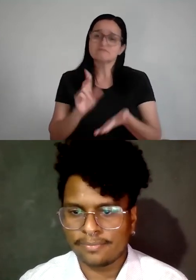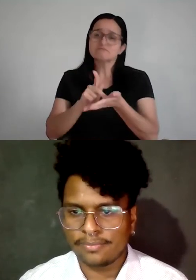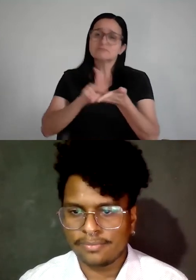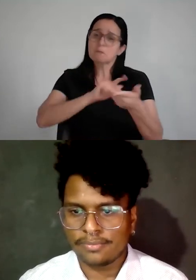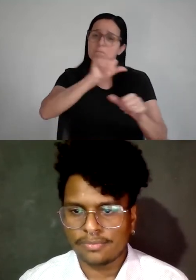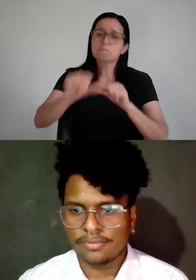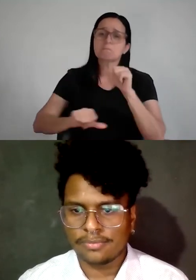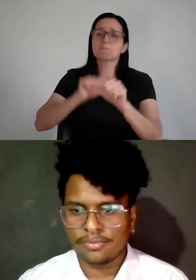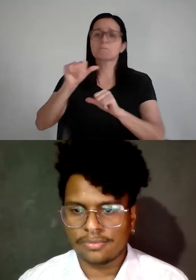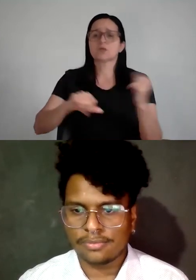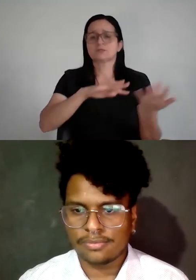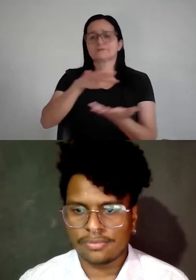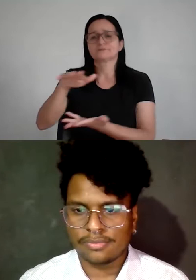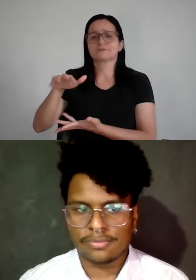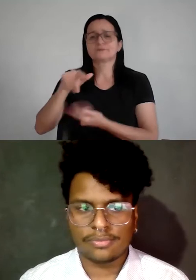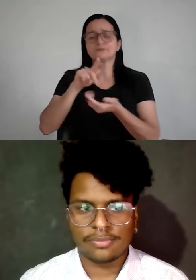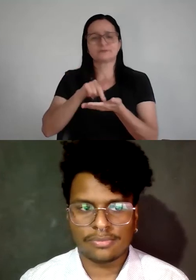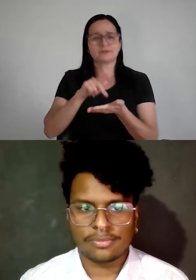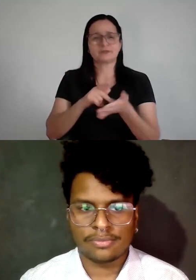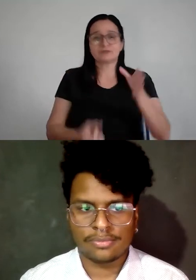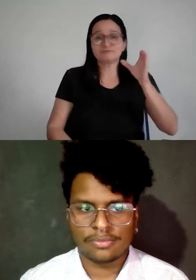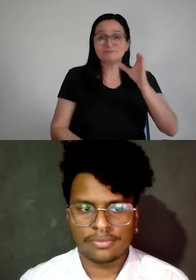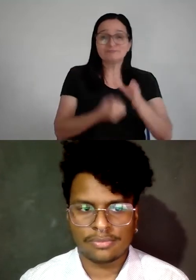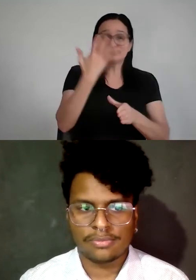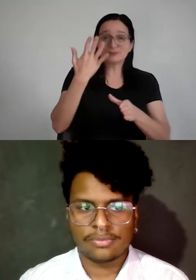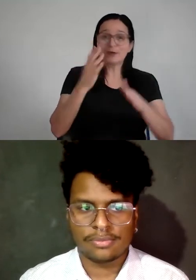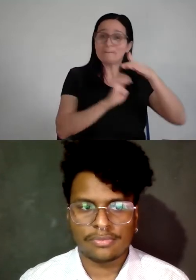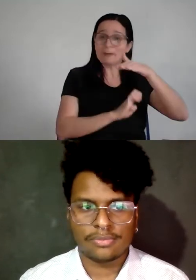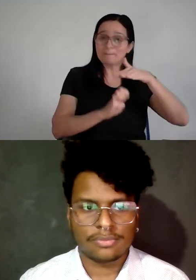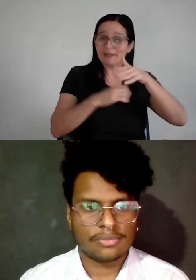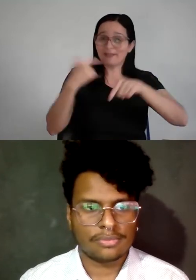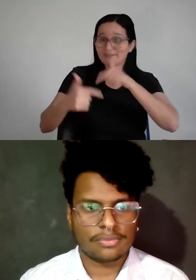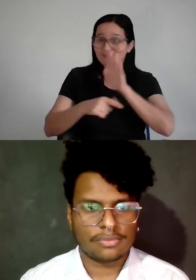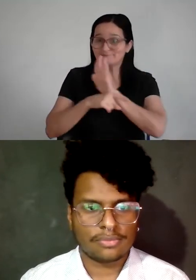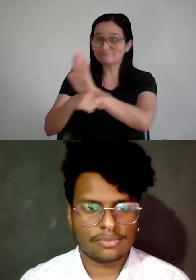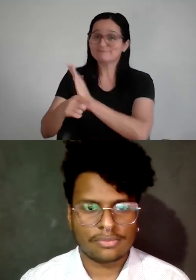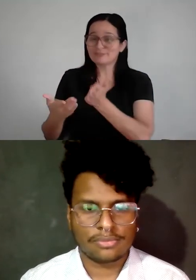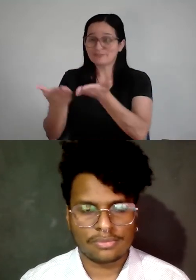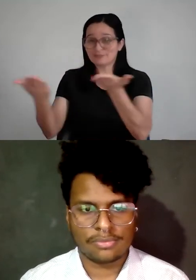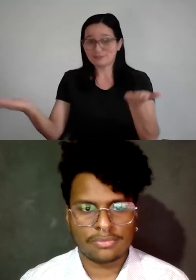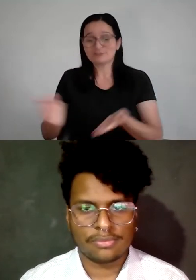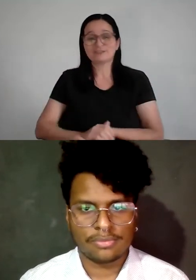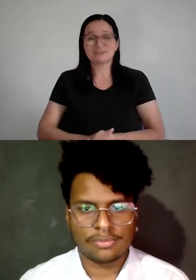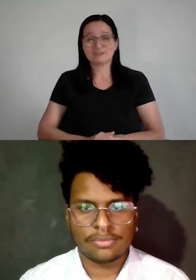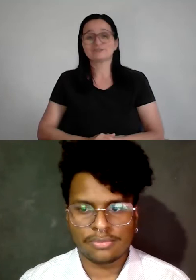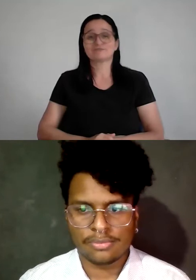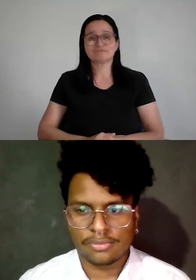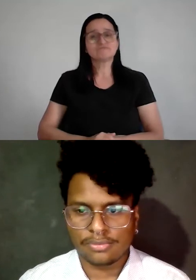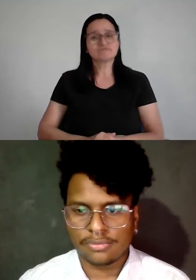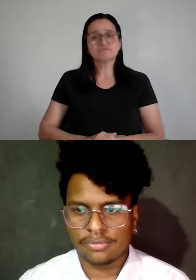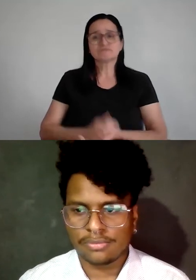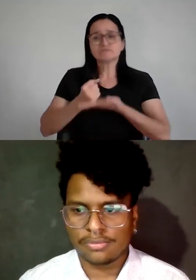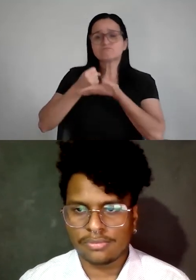estão transformando, eu criei uma empresa para estar a serviço de vocês, então, ninguém mais faz o Advox e defende essa geração,